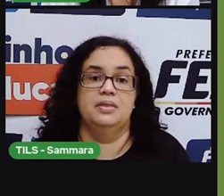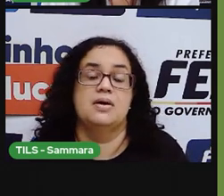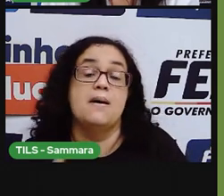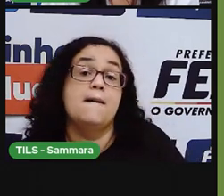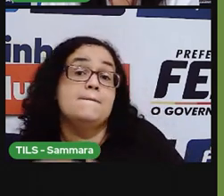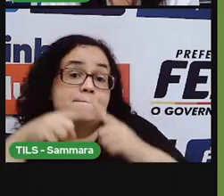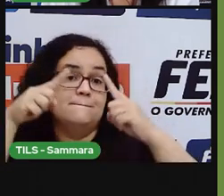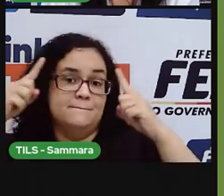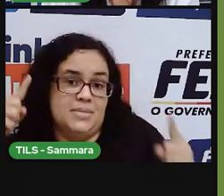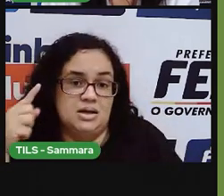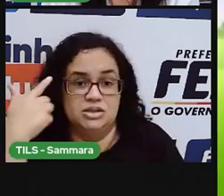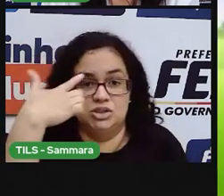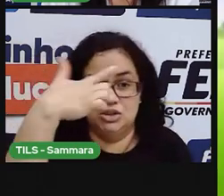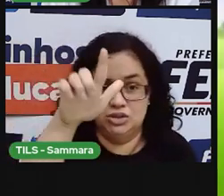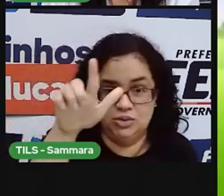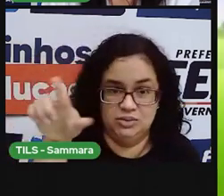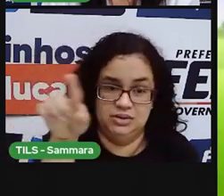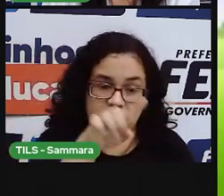Mais uma.